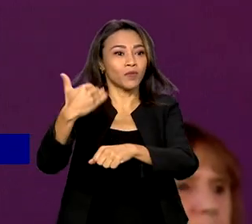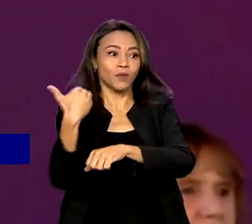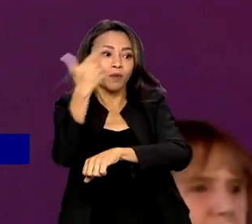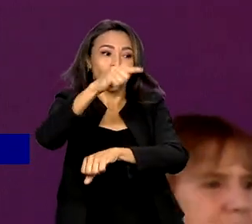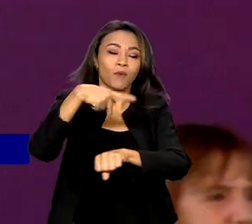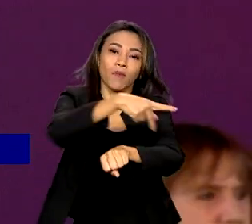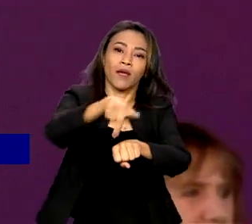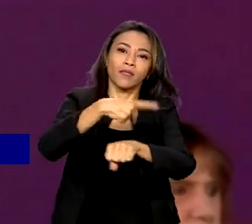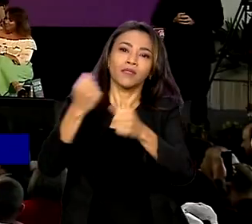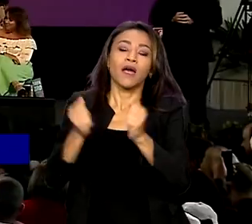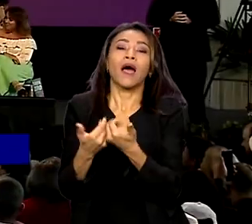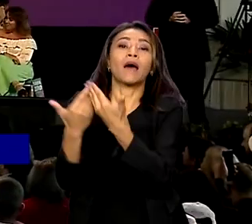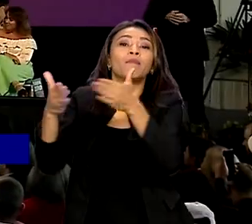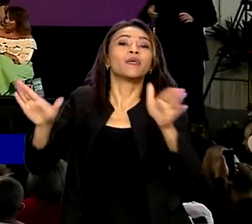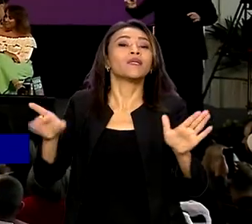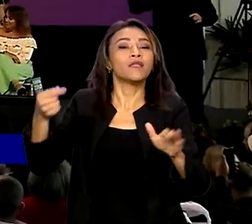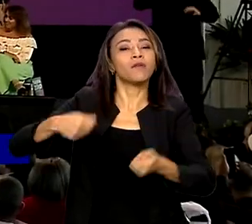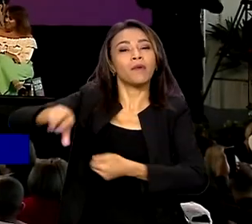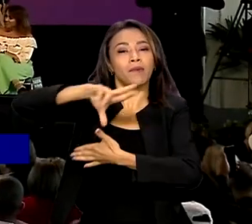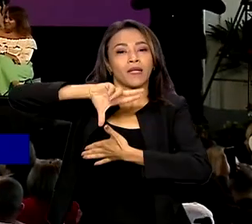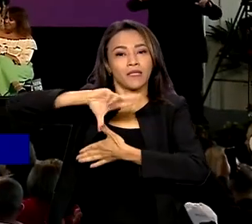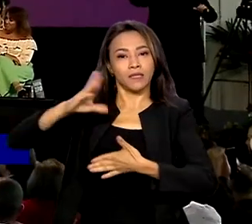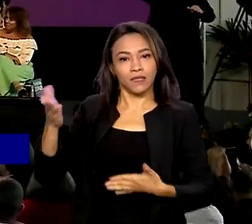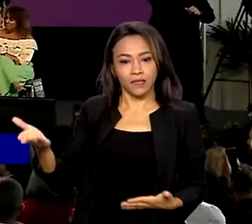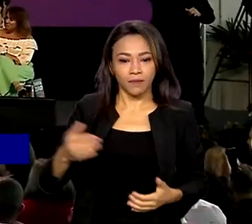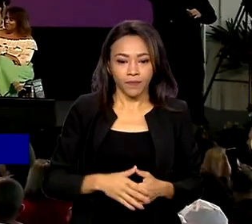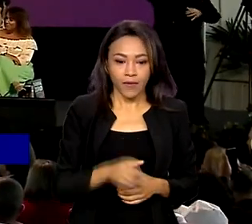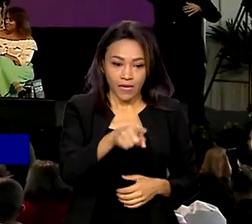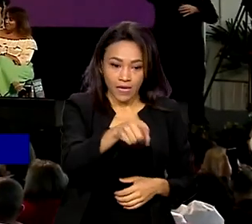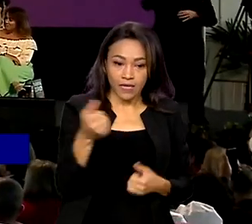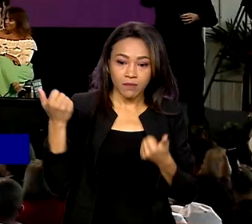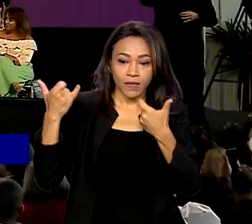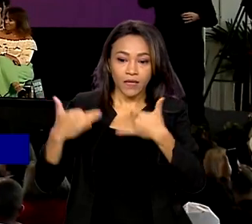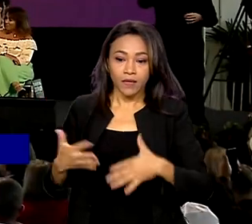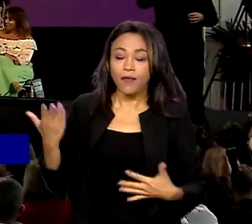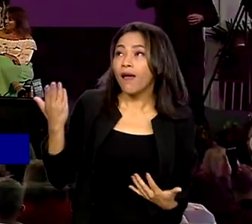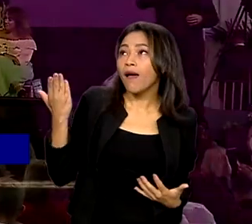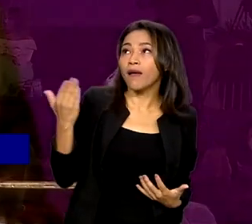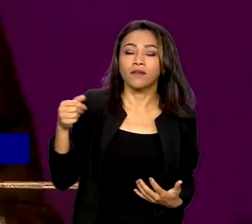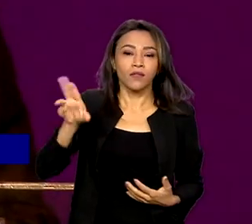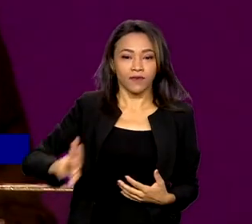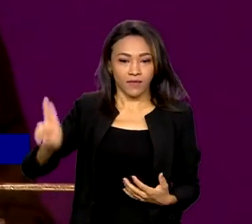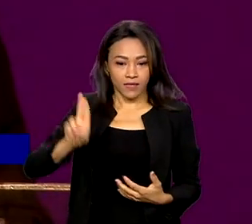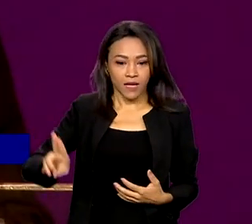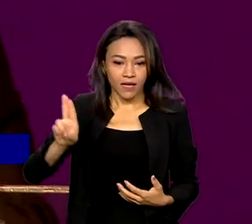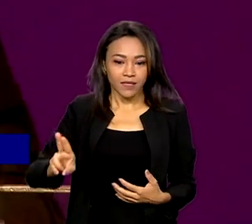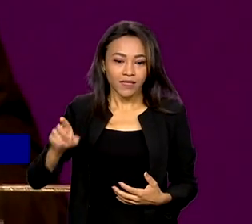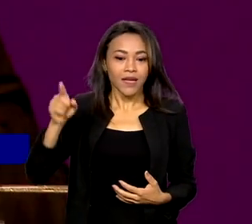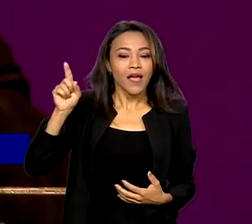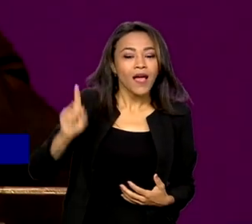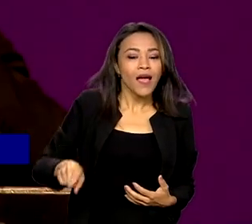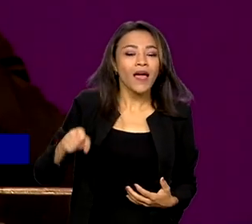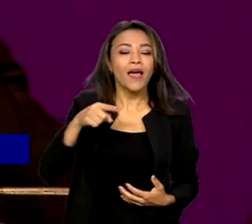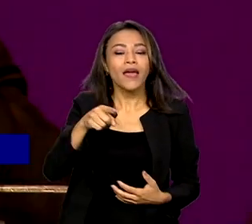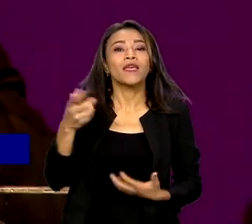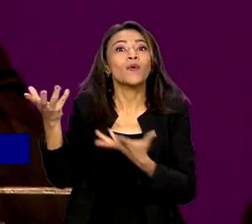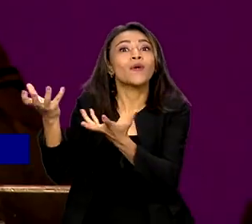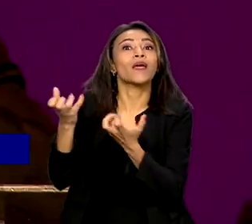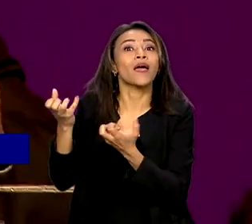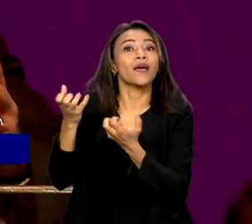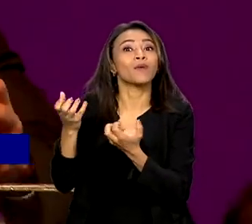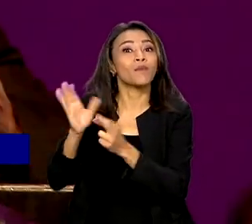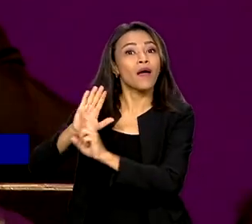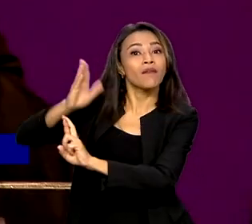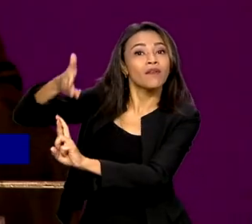para toda a Latinoamérica. Esta universidade aqui é a revolução que eu quero para a América Latina,